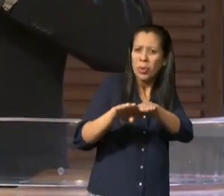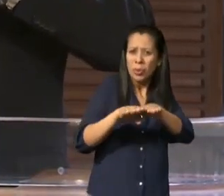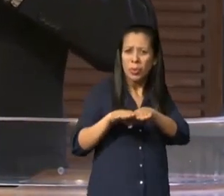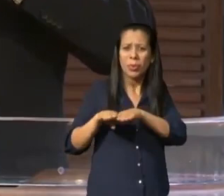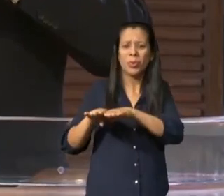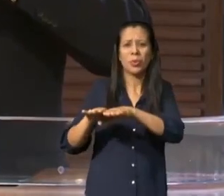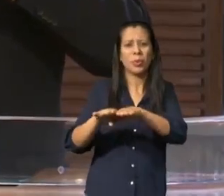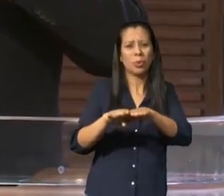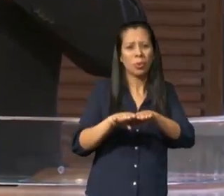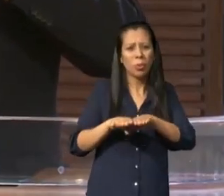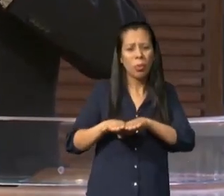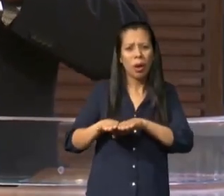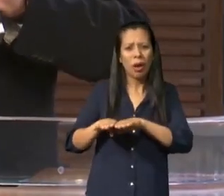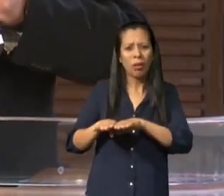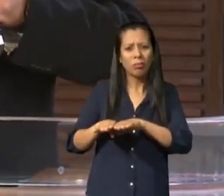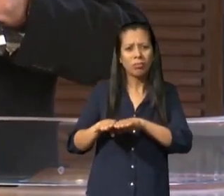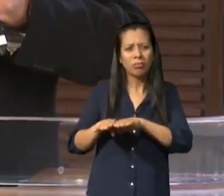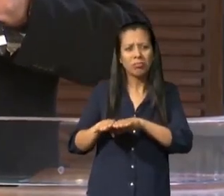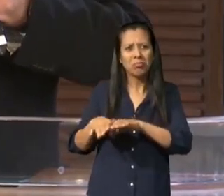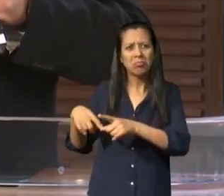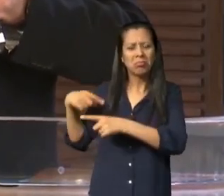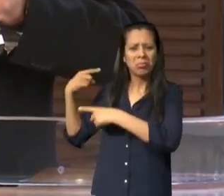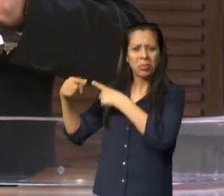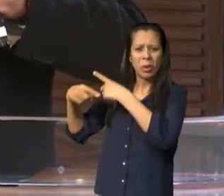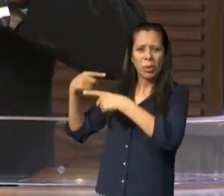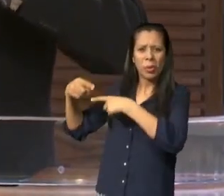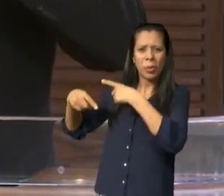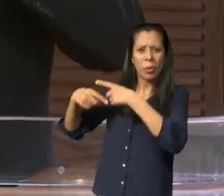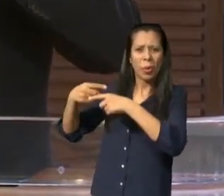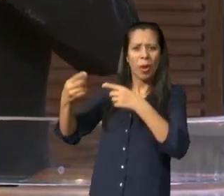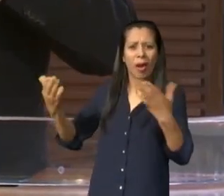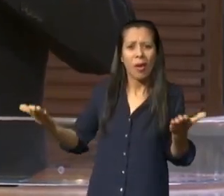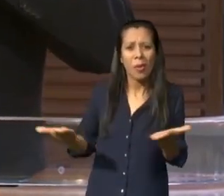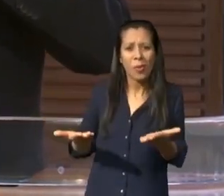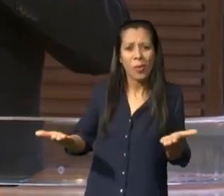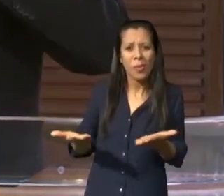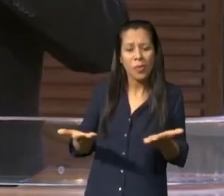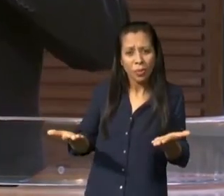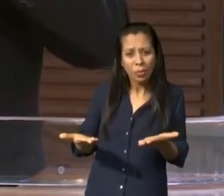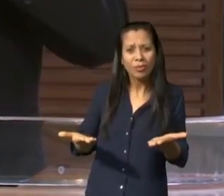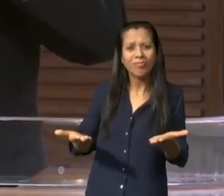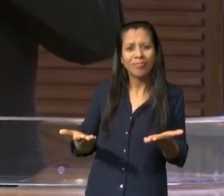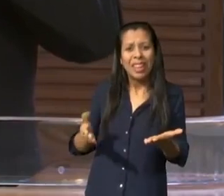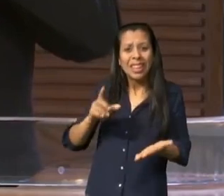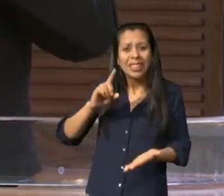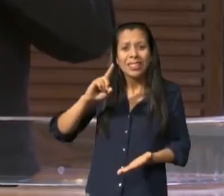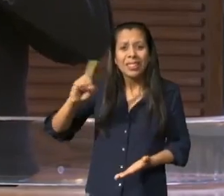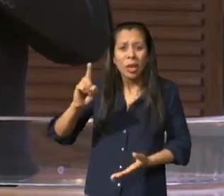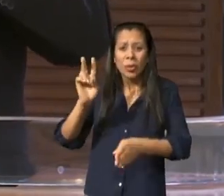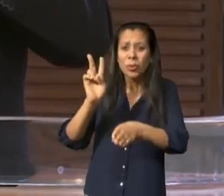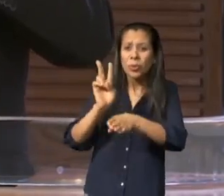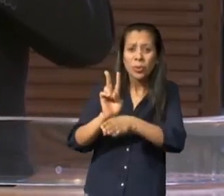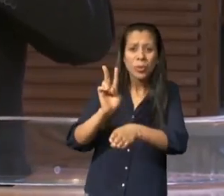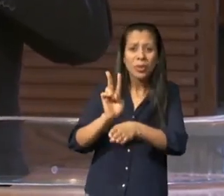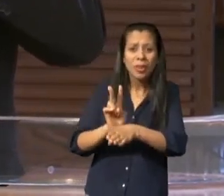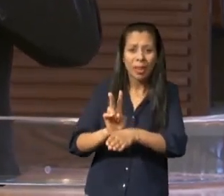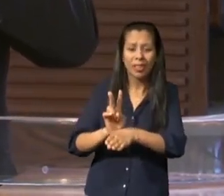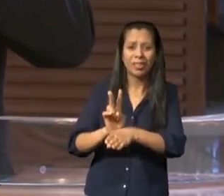estar sendo guiados pela nuvem é receber e compreender que diariamente